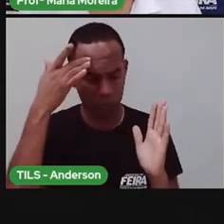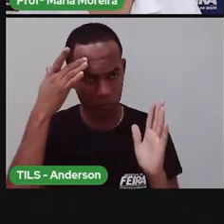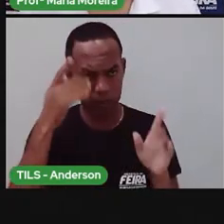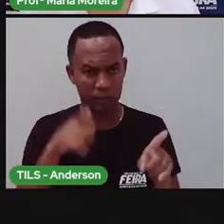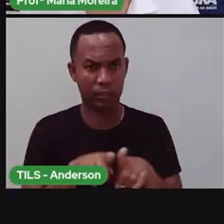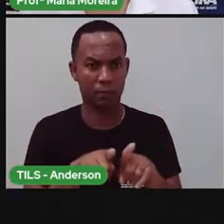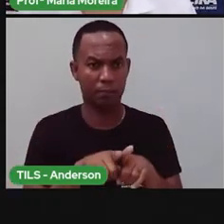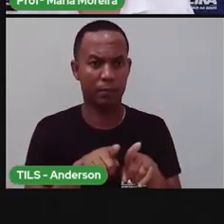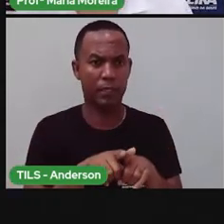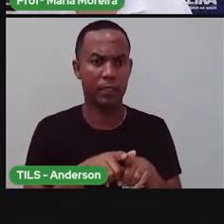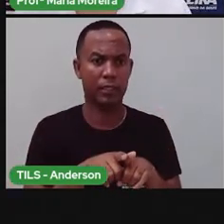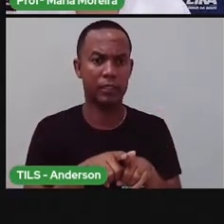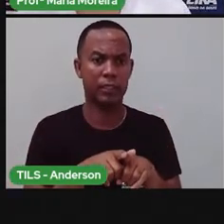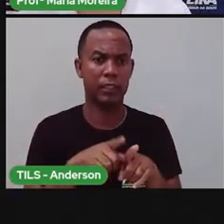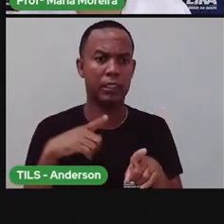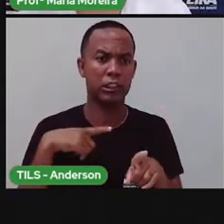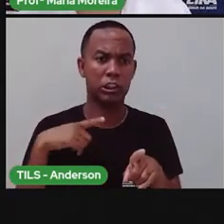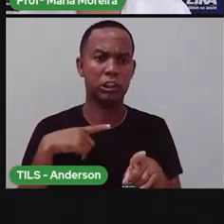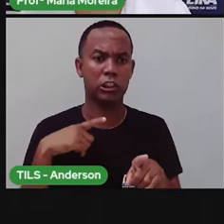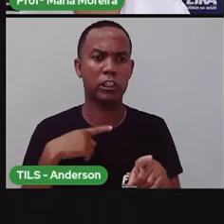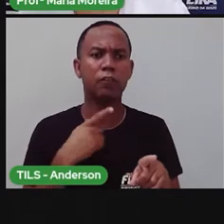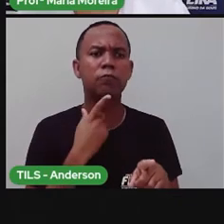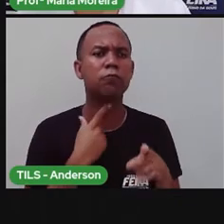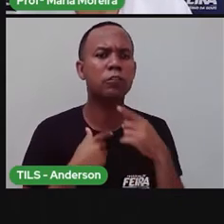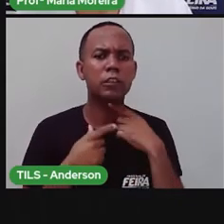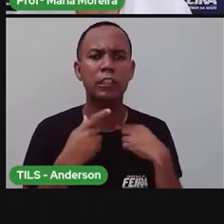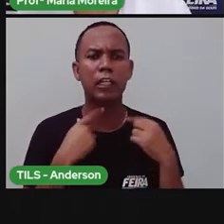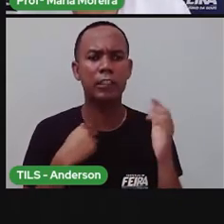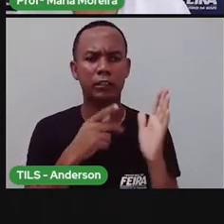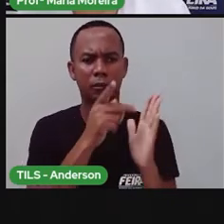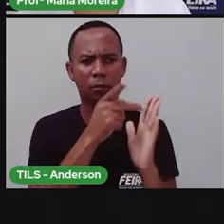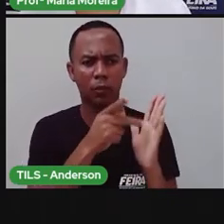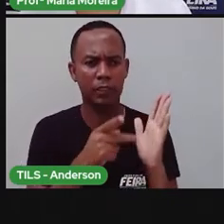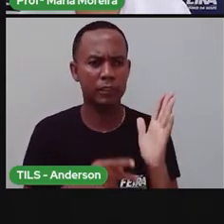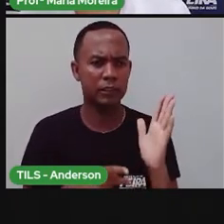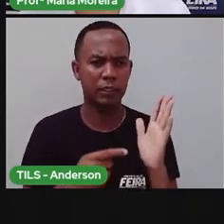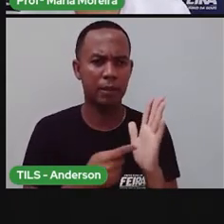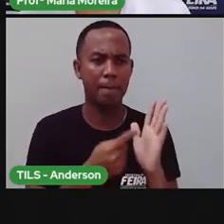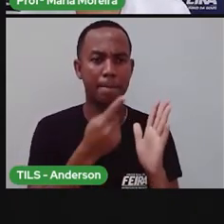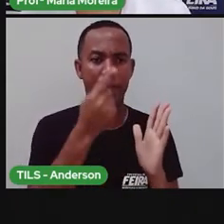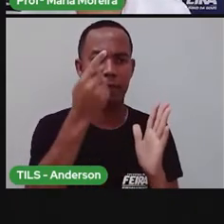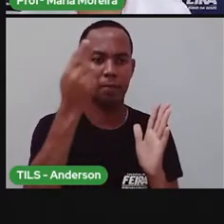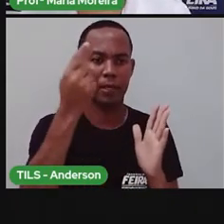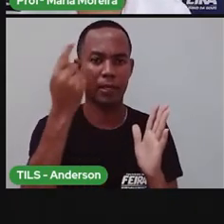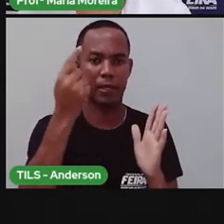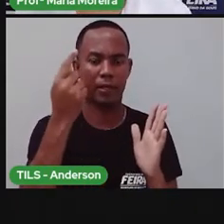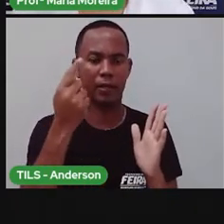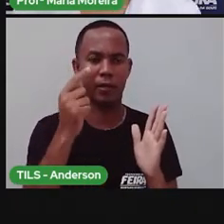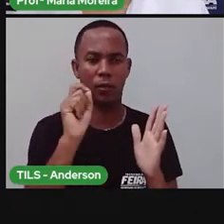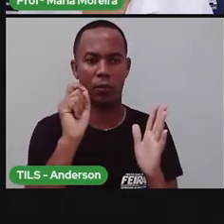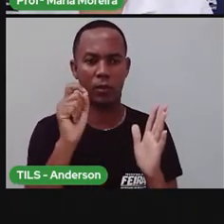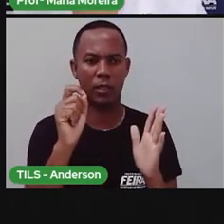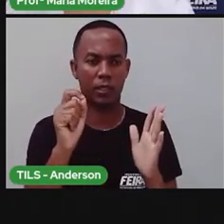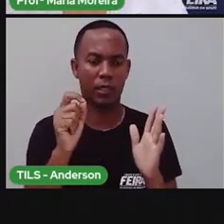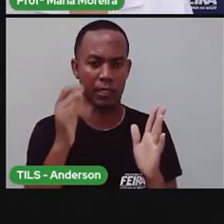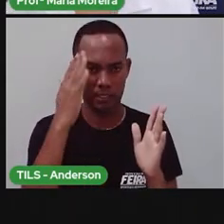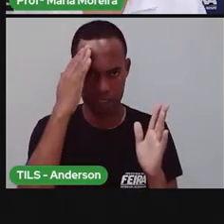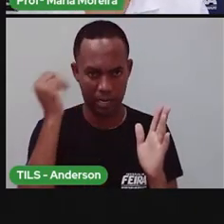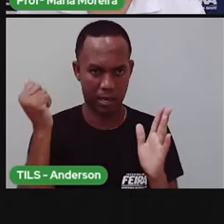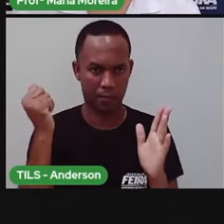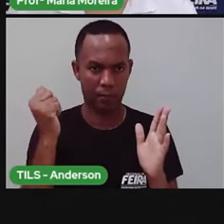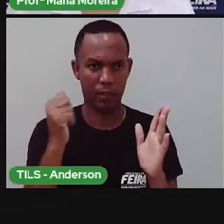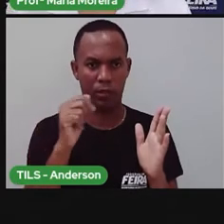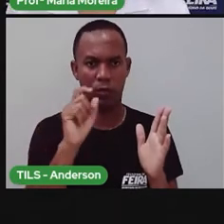Ele costumava dizer que a poesia era a sua primeira e maior vocação. Vocação, pra quem não sabe,